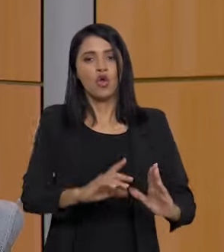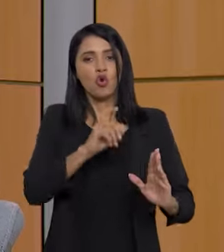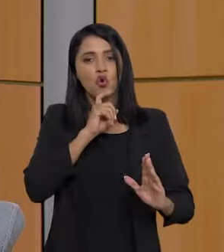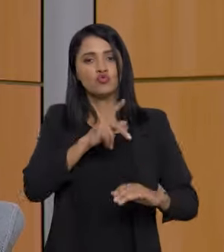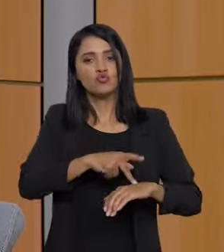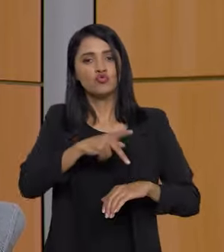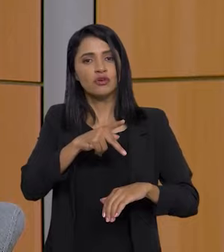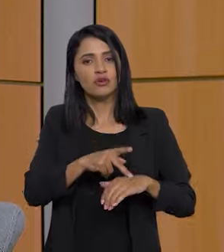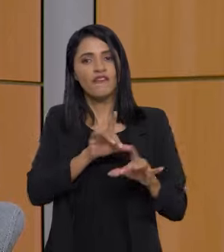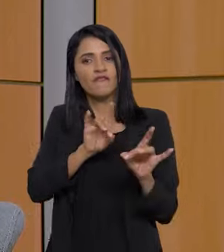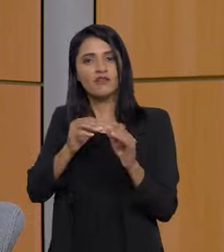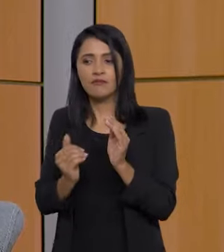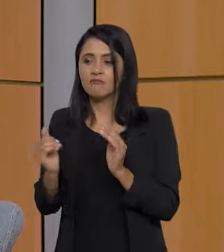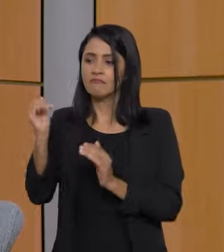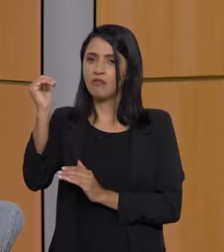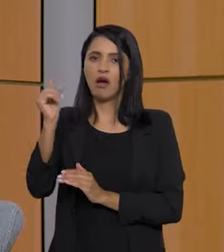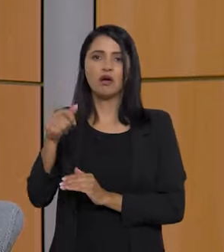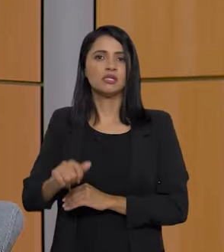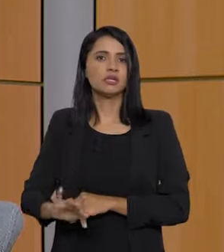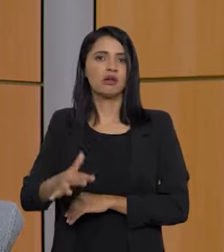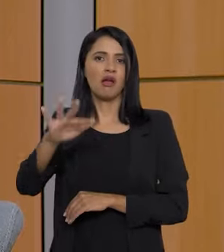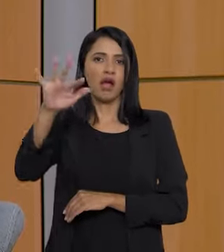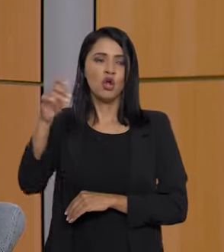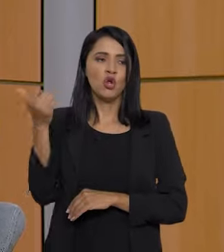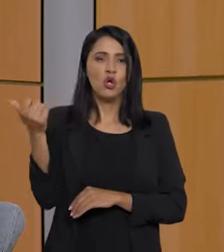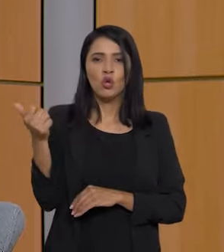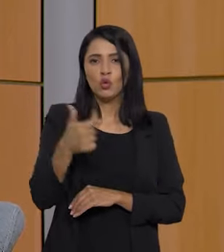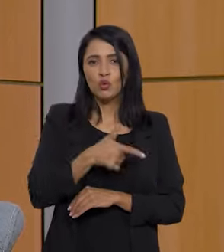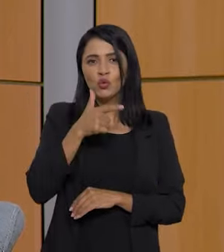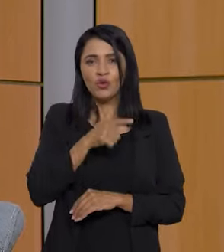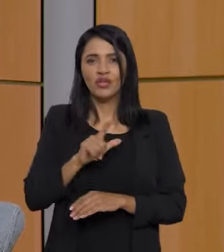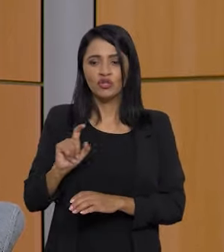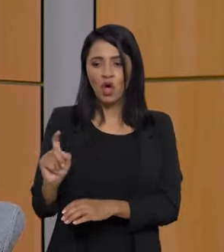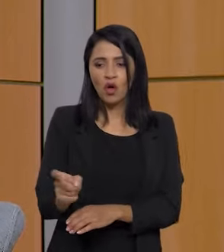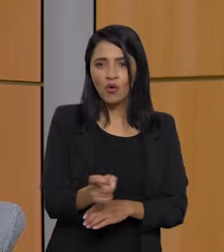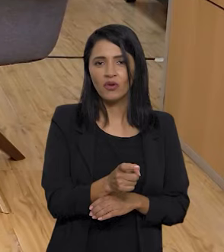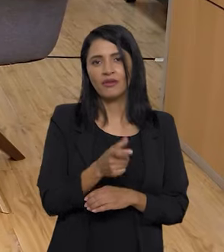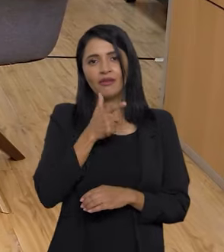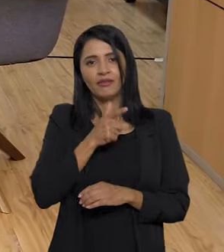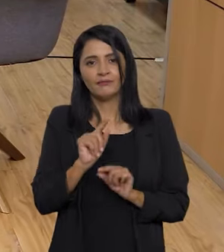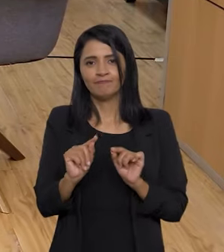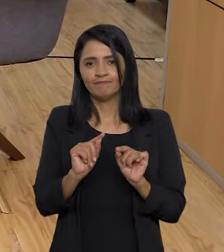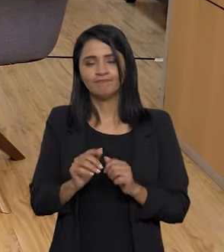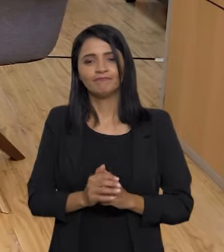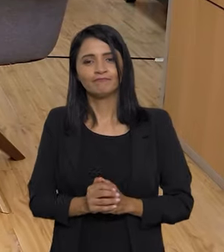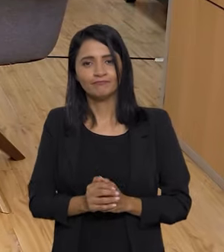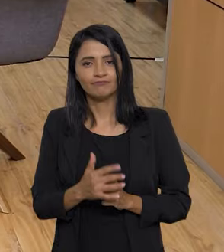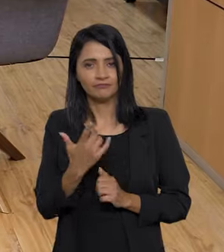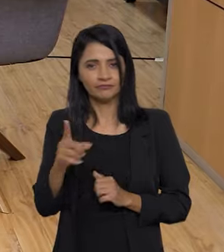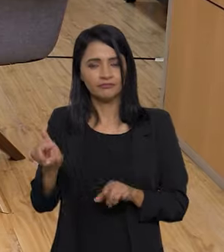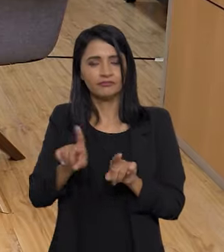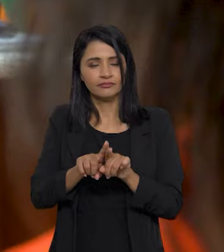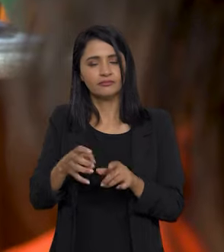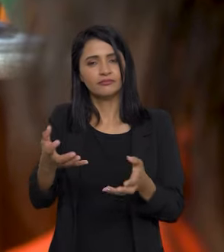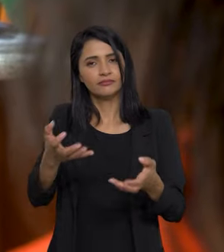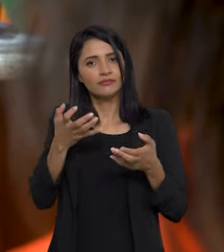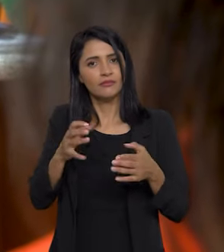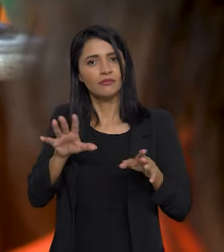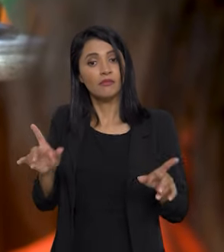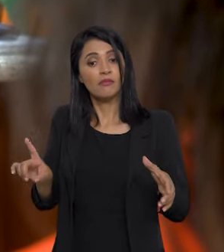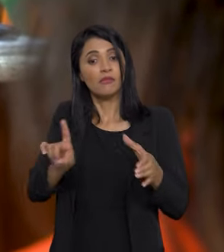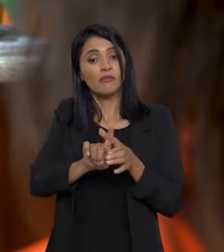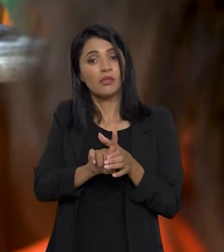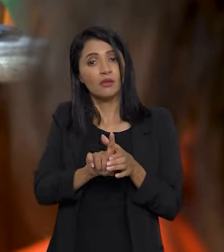congelar e vender na alta do que ele vender ali na colheita. Por último, nós estamos querendo muito